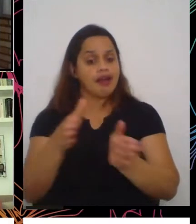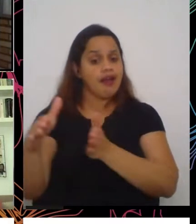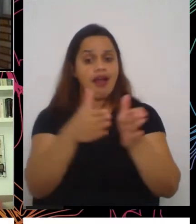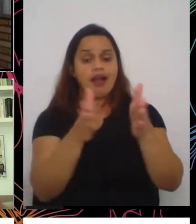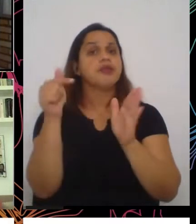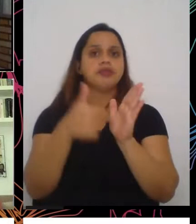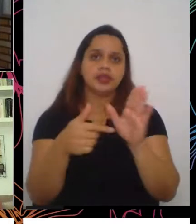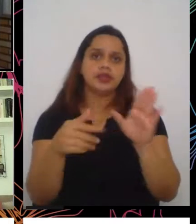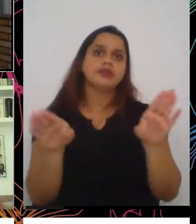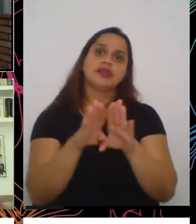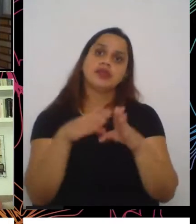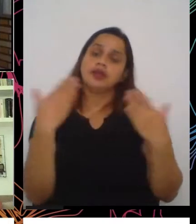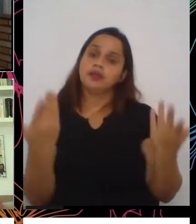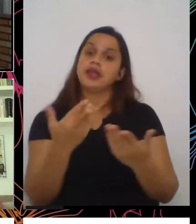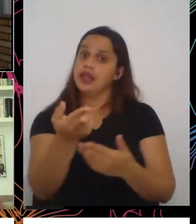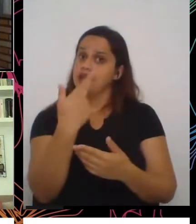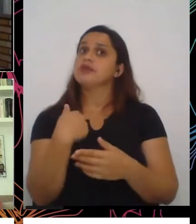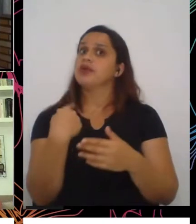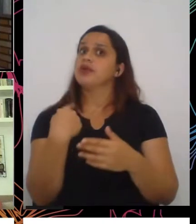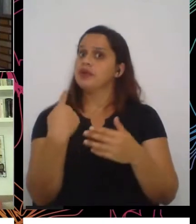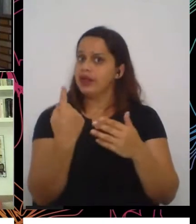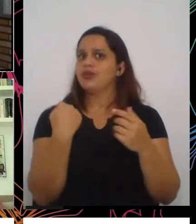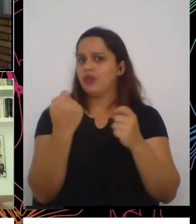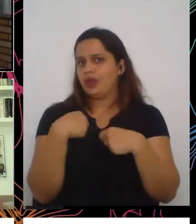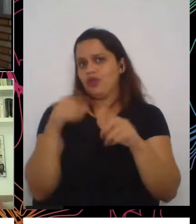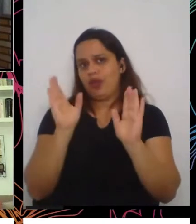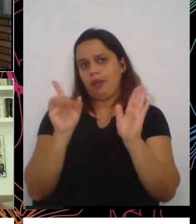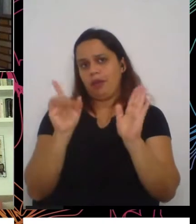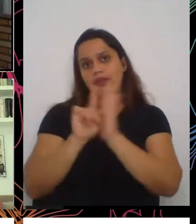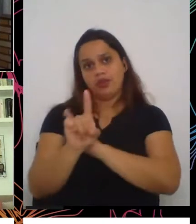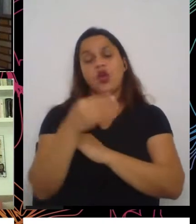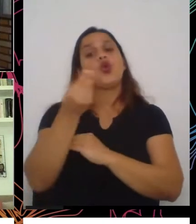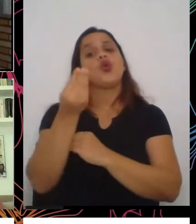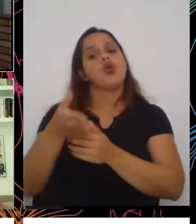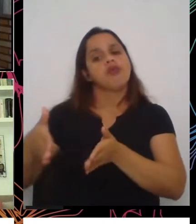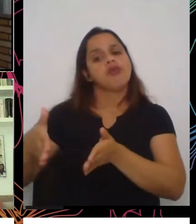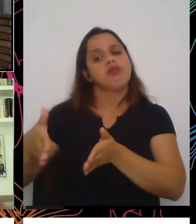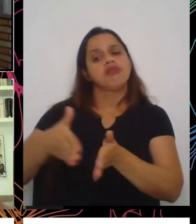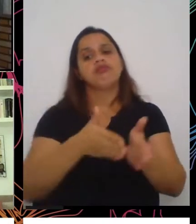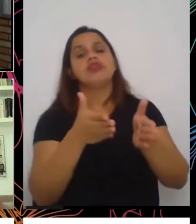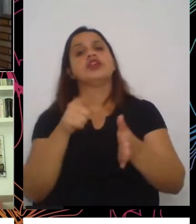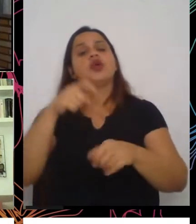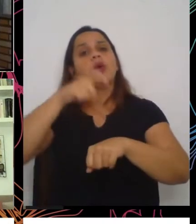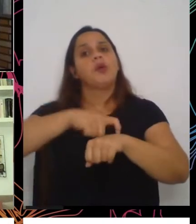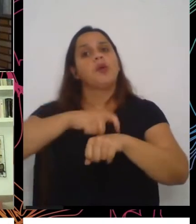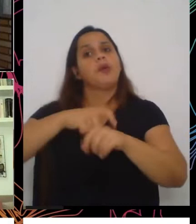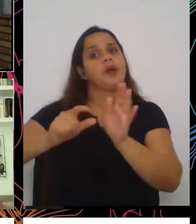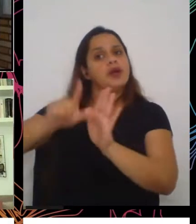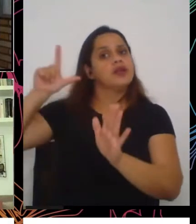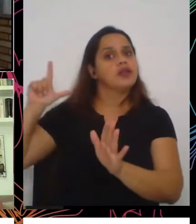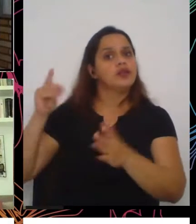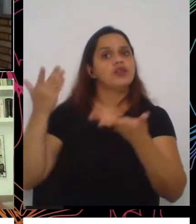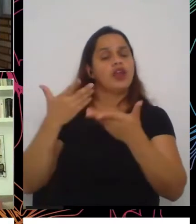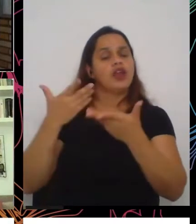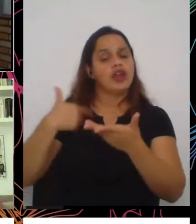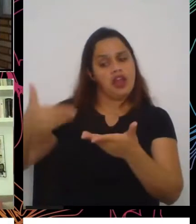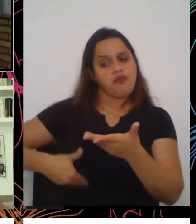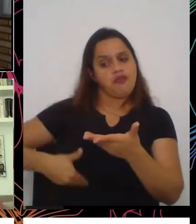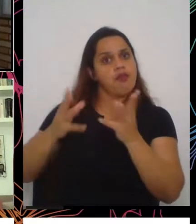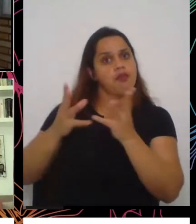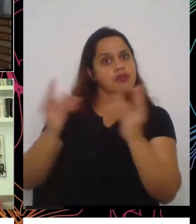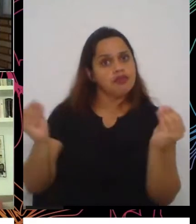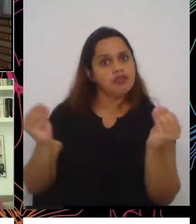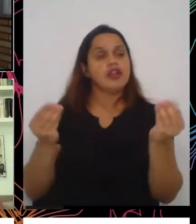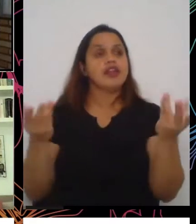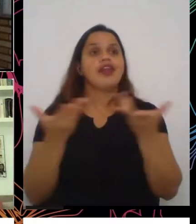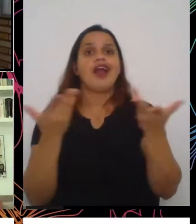pergunta sobre como nós seguimos naquele momento anterior, quando saímos do mapa da fome e agora